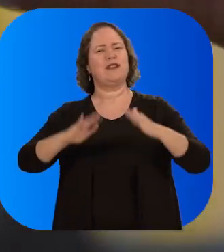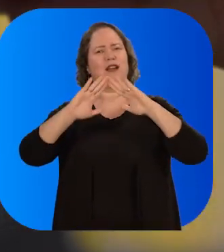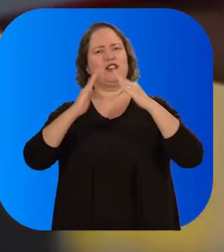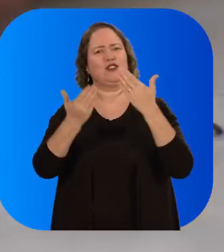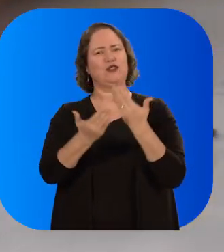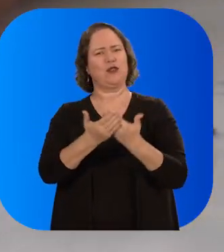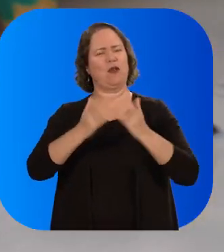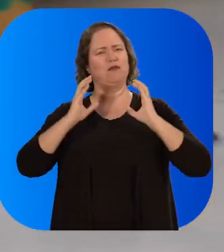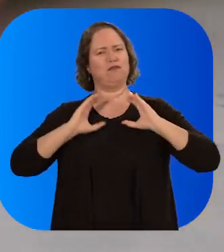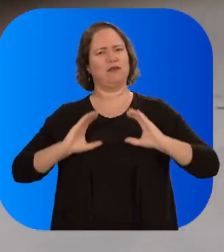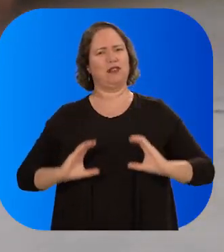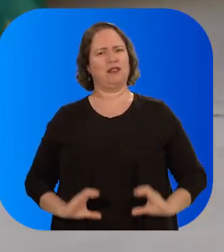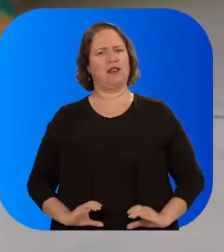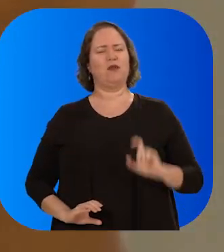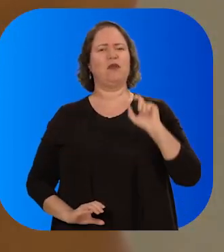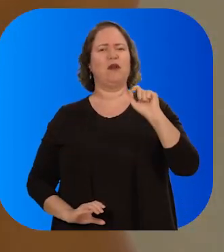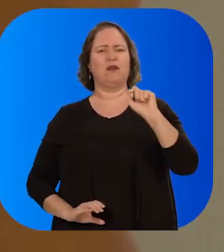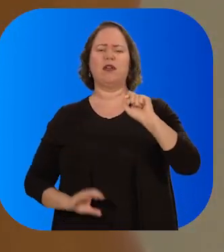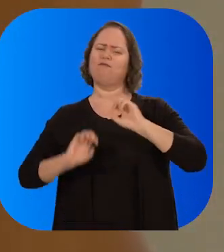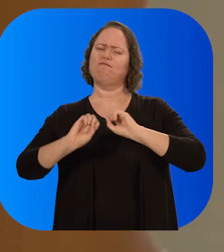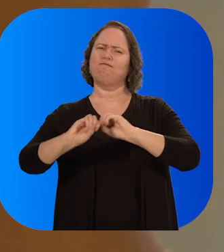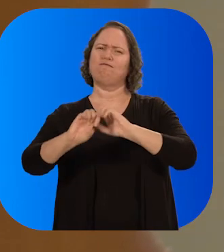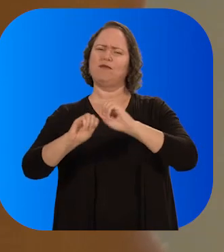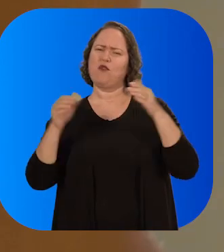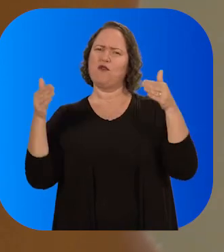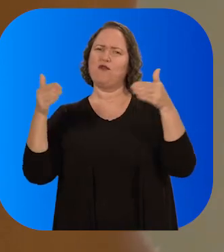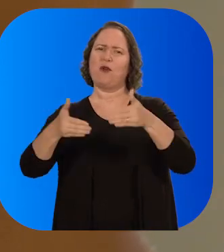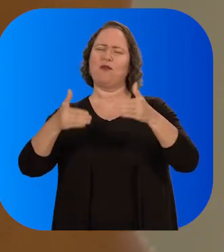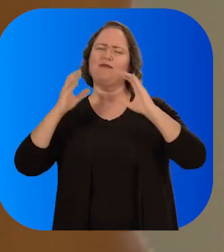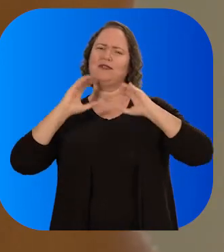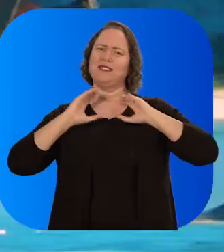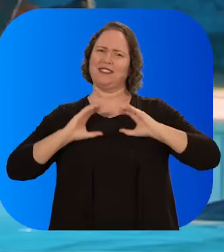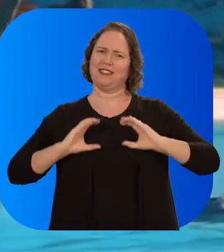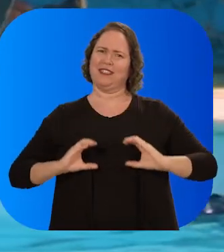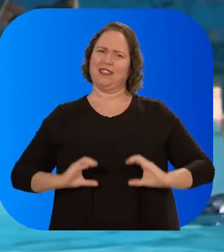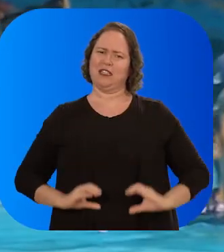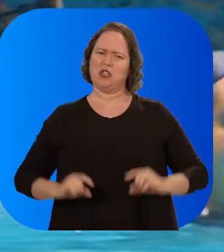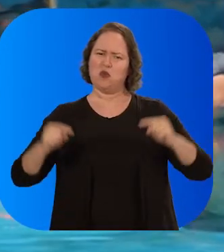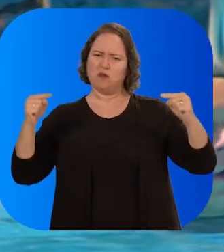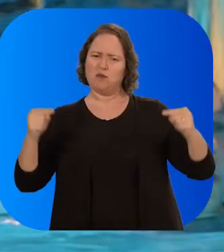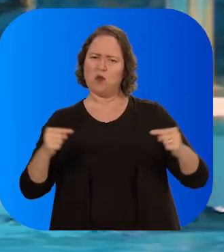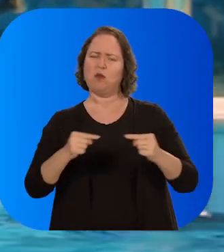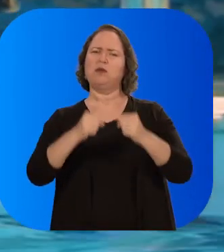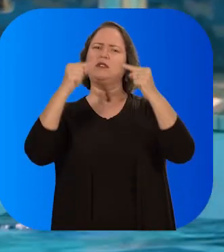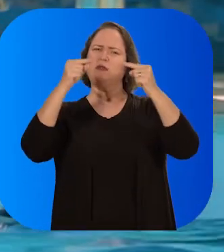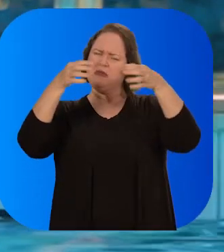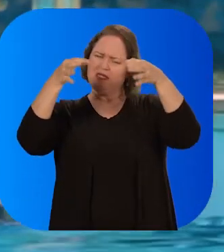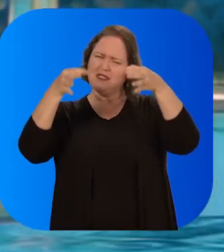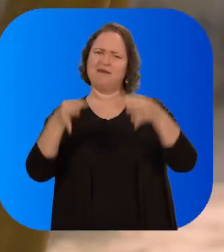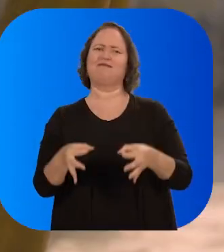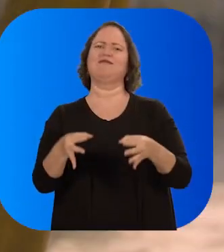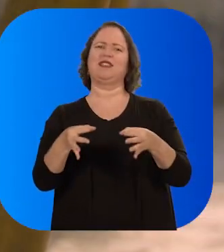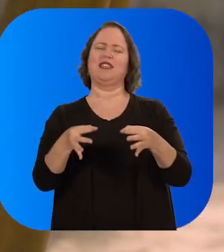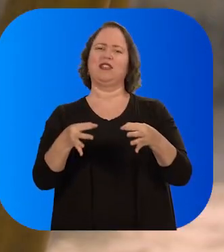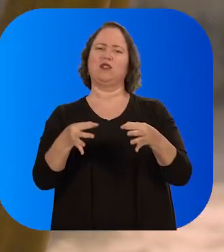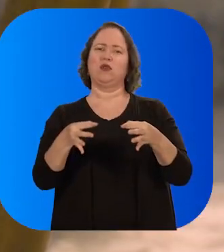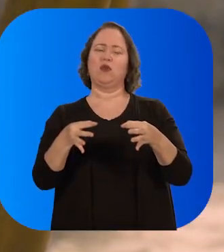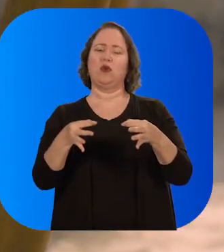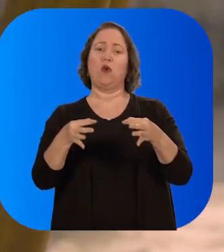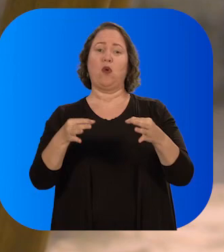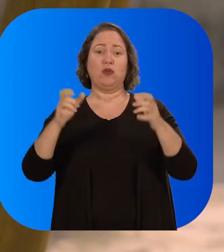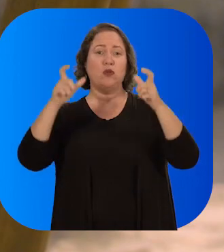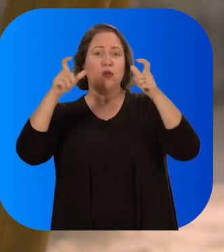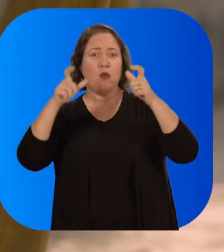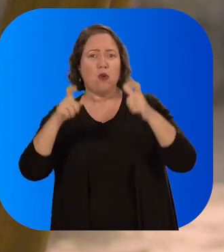é uma formação para a cidadania. É cidadã na medida mesmo também em